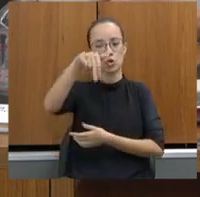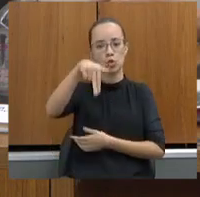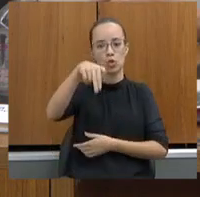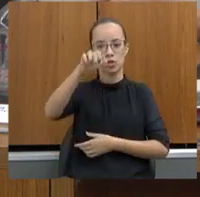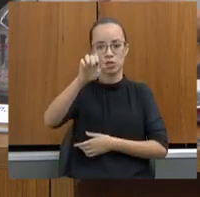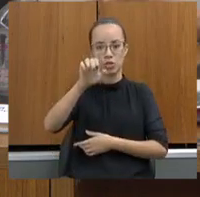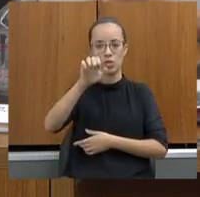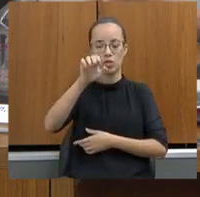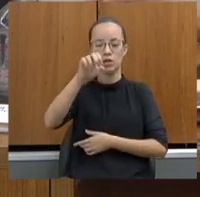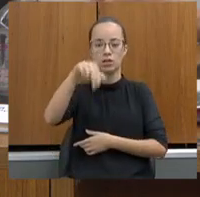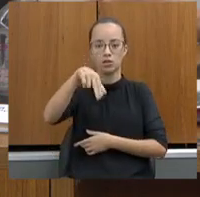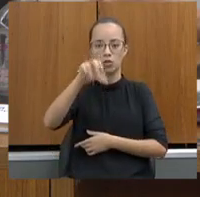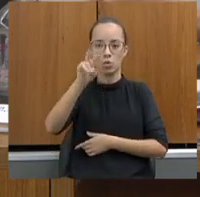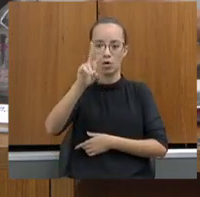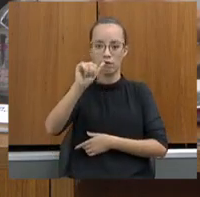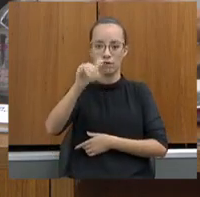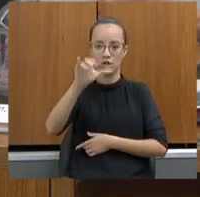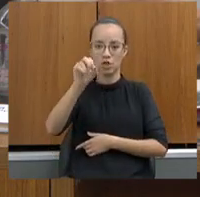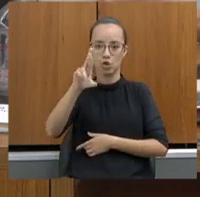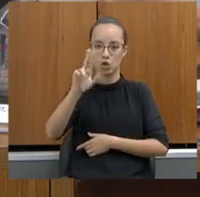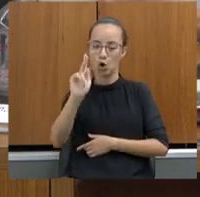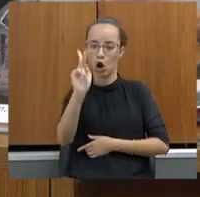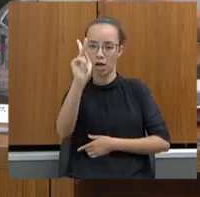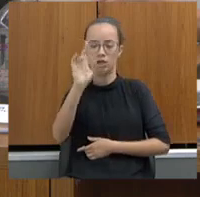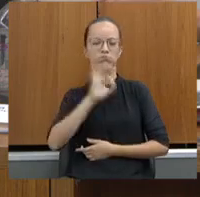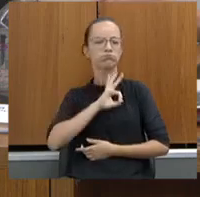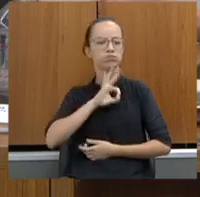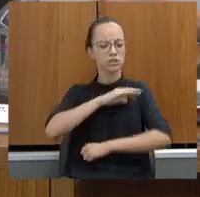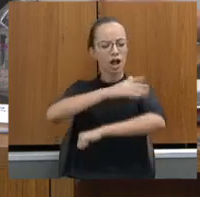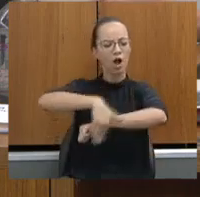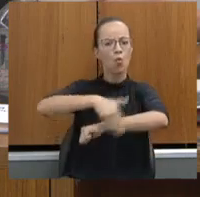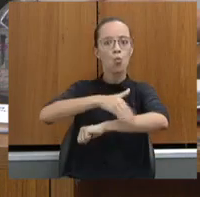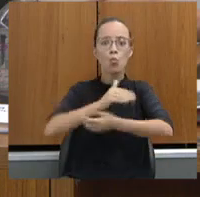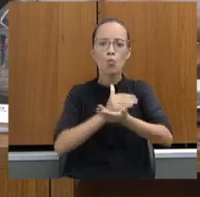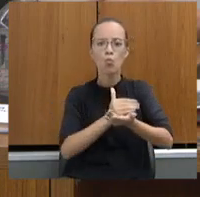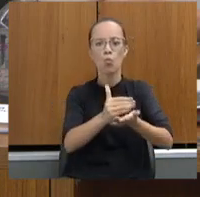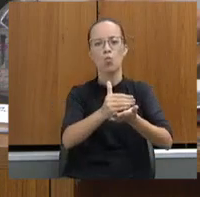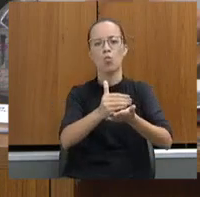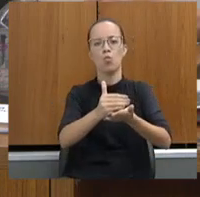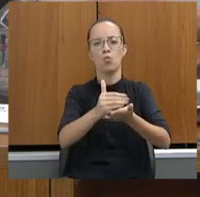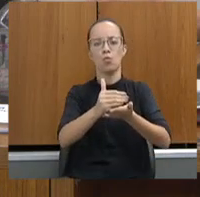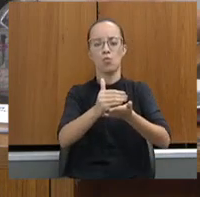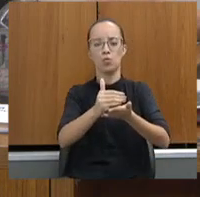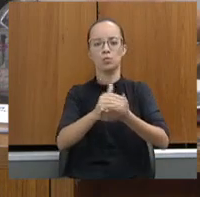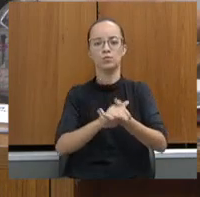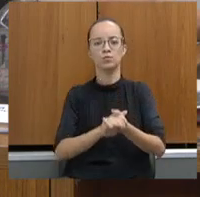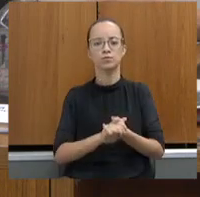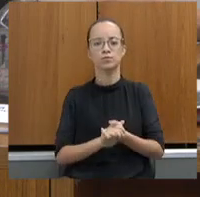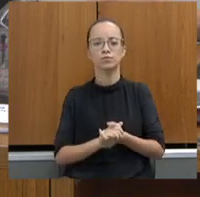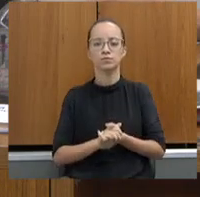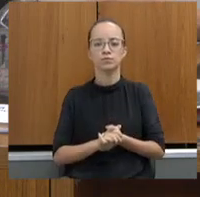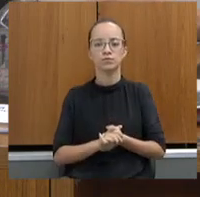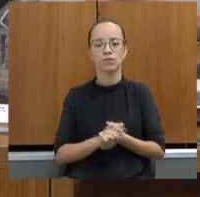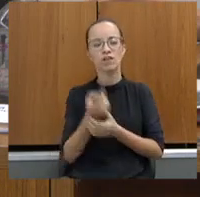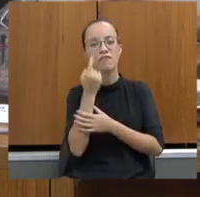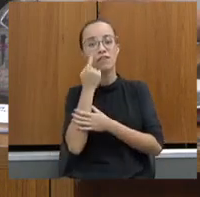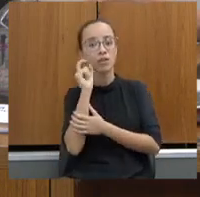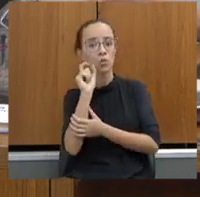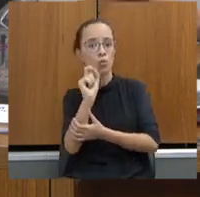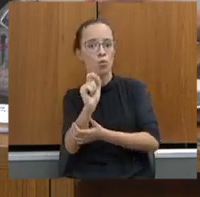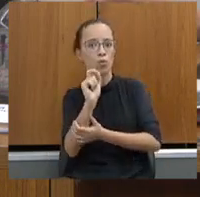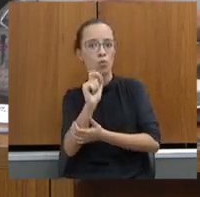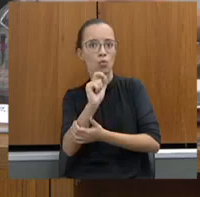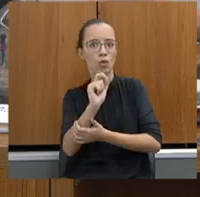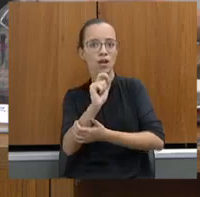foi um policial de rua, policial na rua, que começou esta questão vendo uma janela